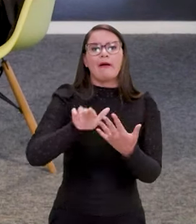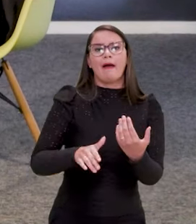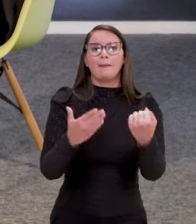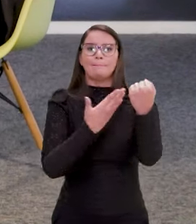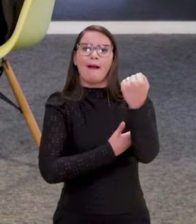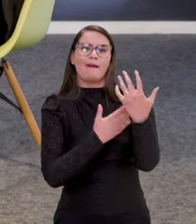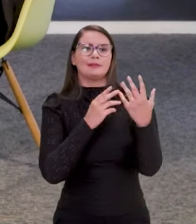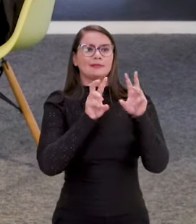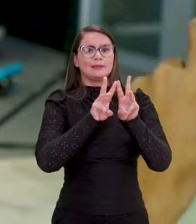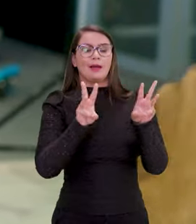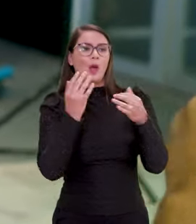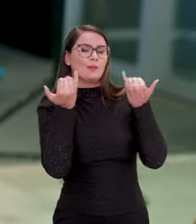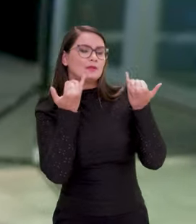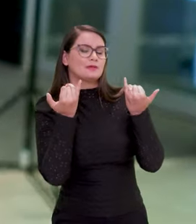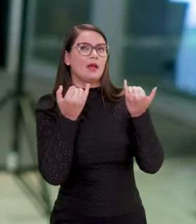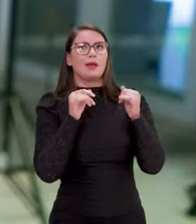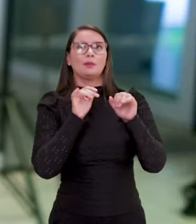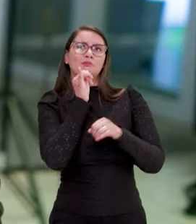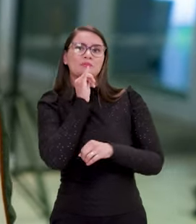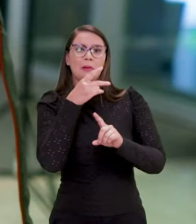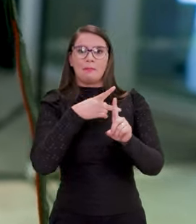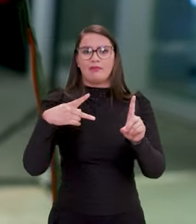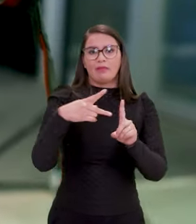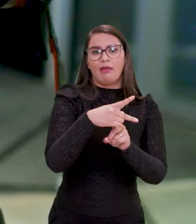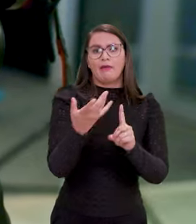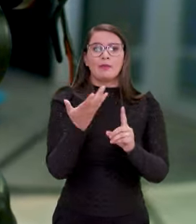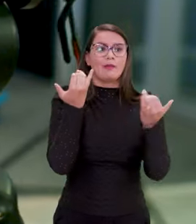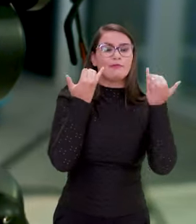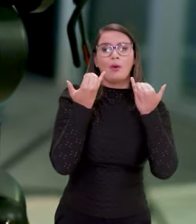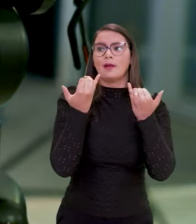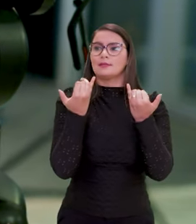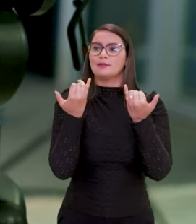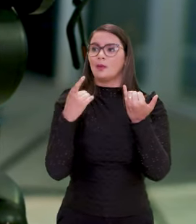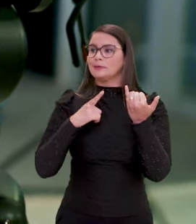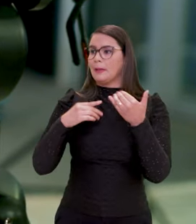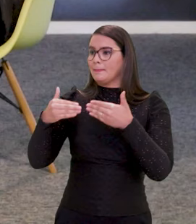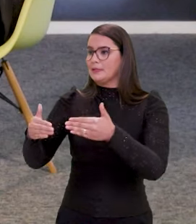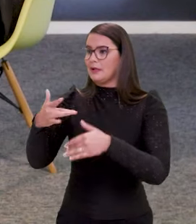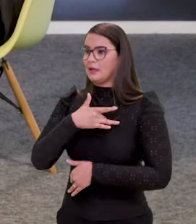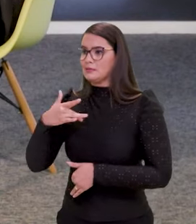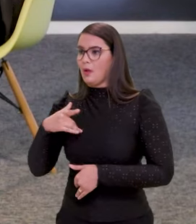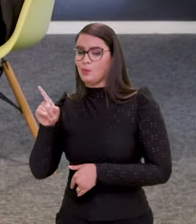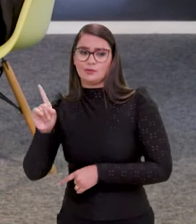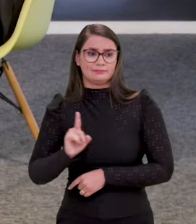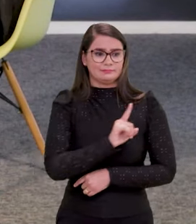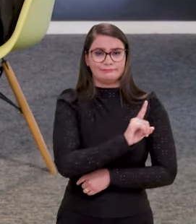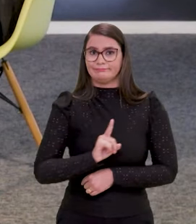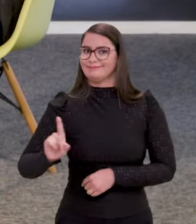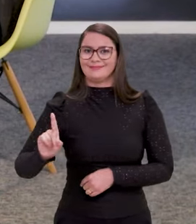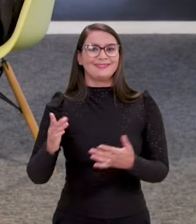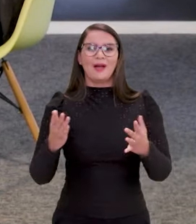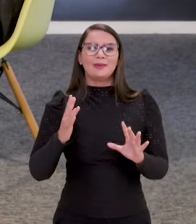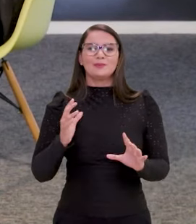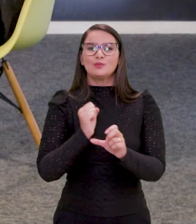pastas, várias caixinhas. Olha, eu estou buscando uma informação sobre previdência, mas eu preciso de uma informação que está no Ministério da Saúde, por exemplo. E agora, é